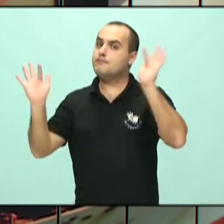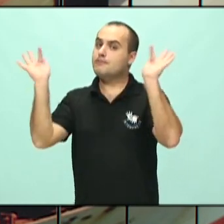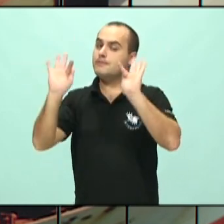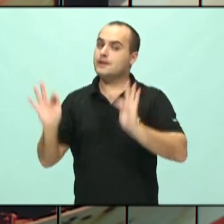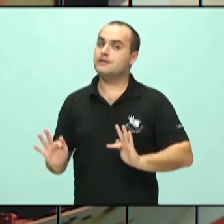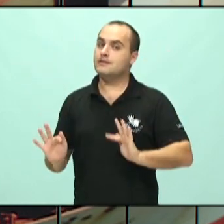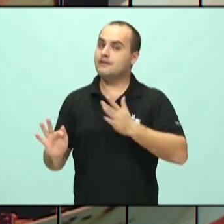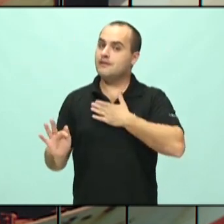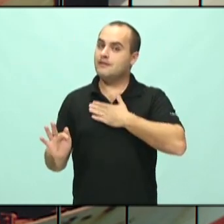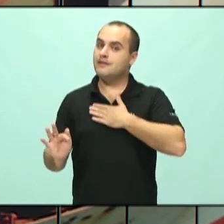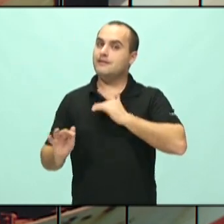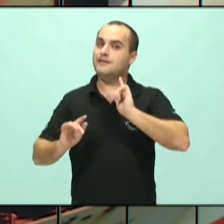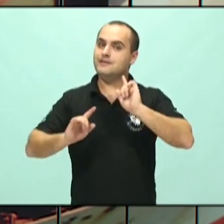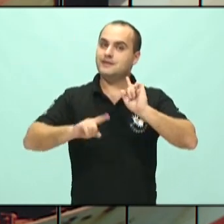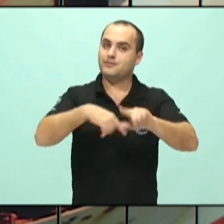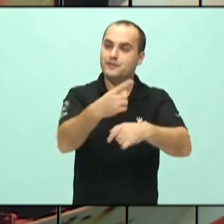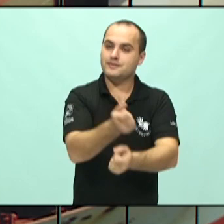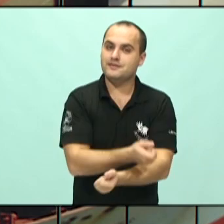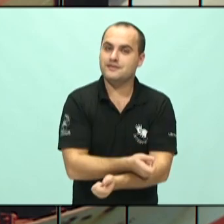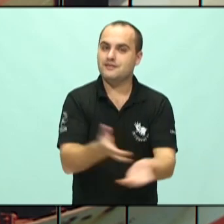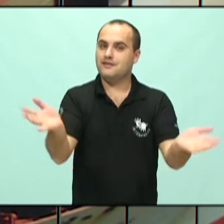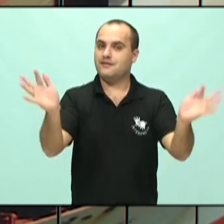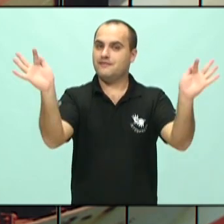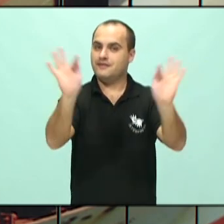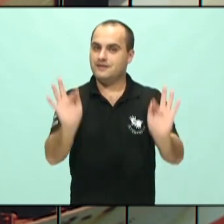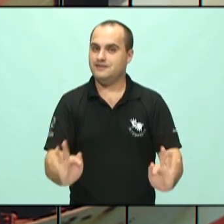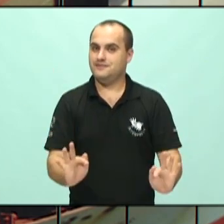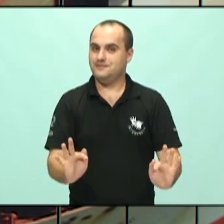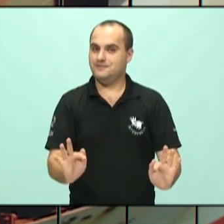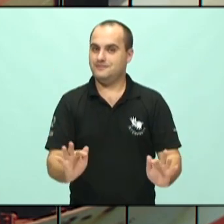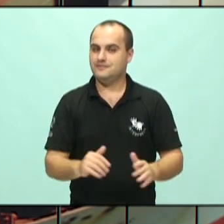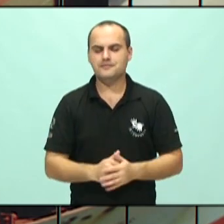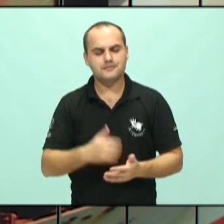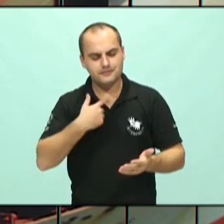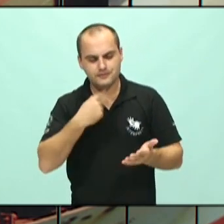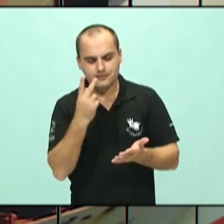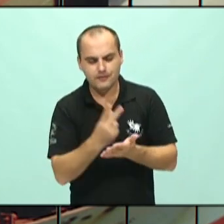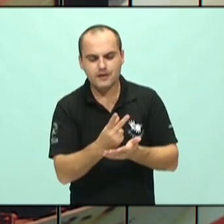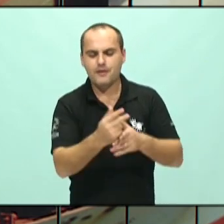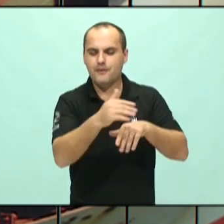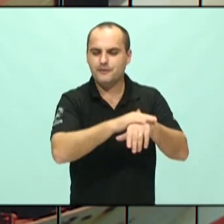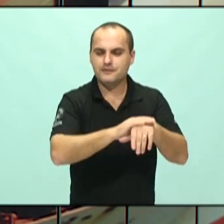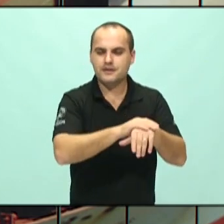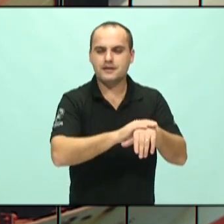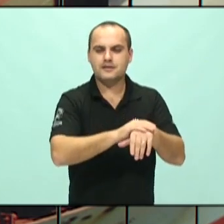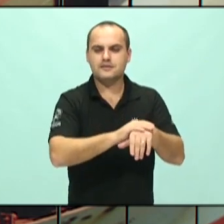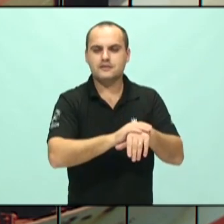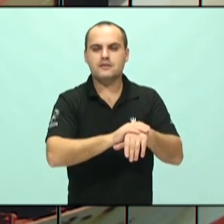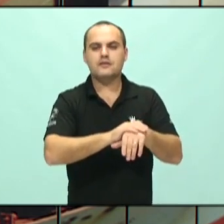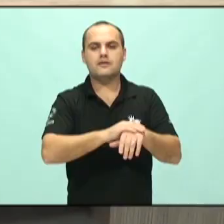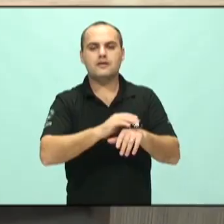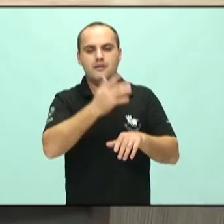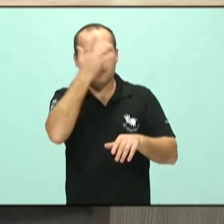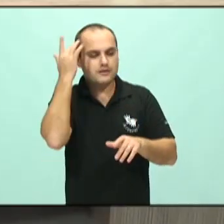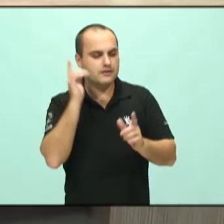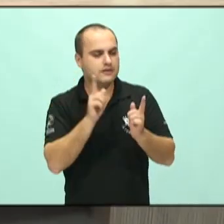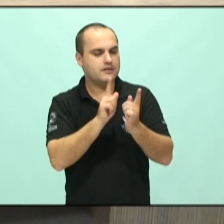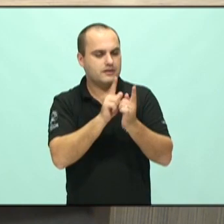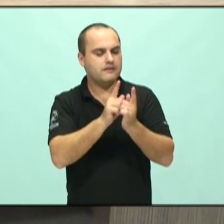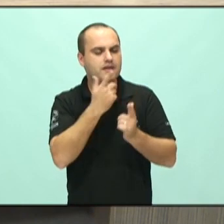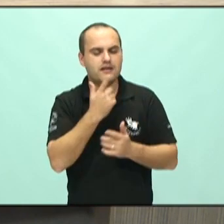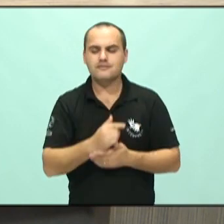preciso ter os meus métodos saudáveis de escape. Eu sempre falo para paciente, ah, doutor, estou triste. O que te faz feliz?